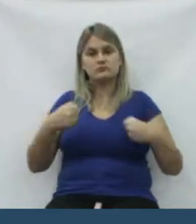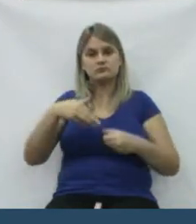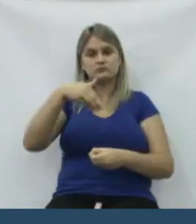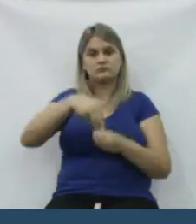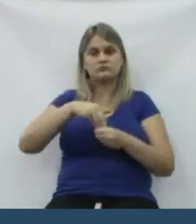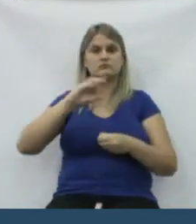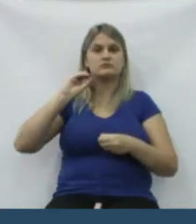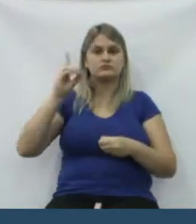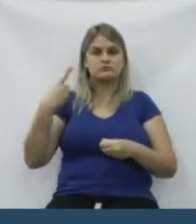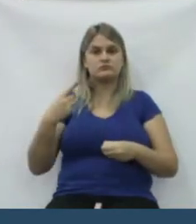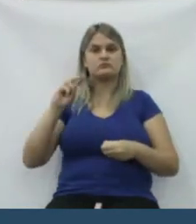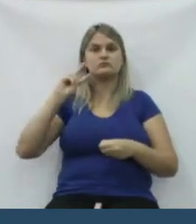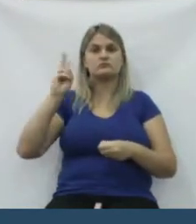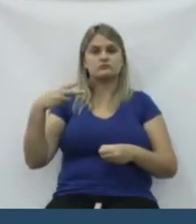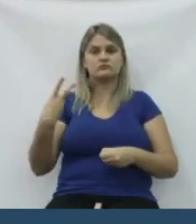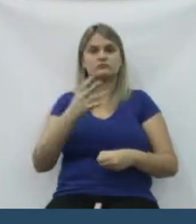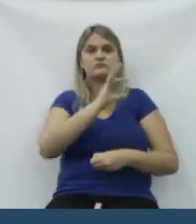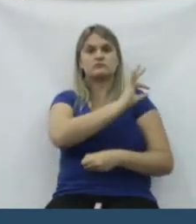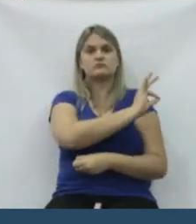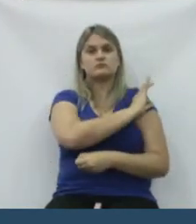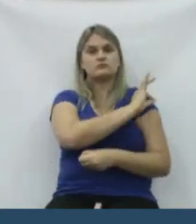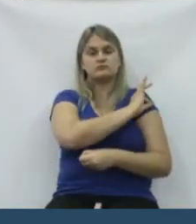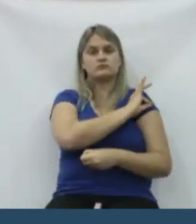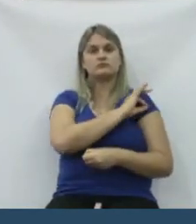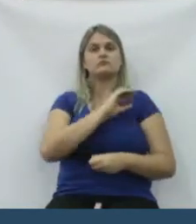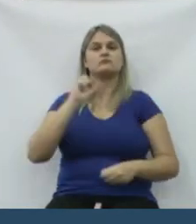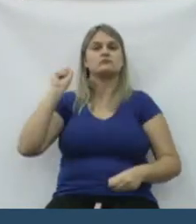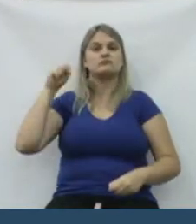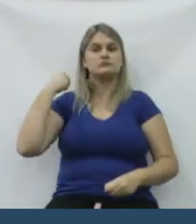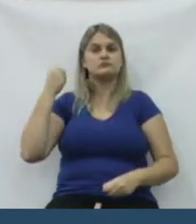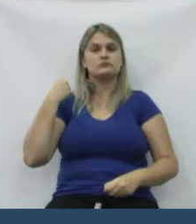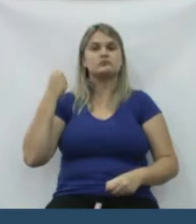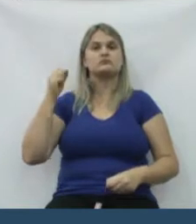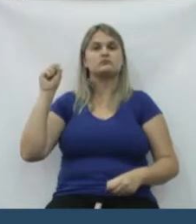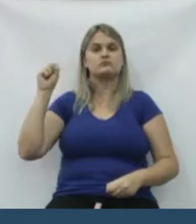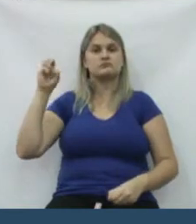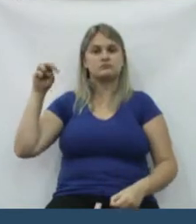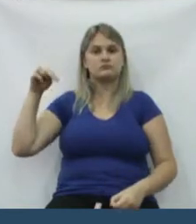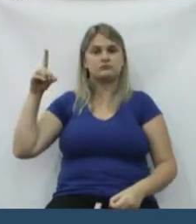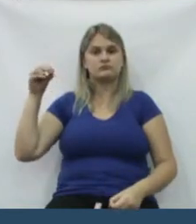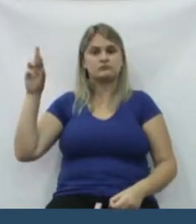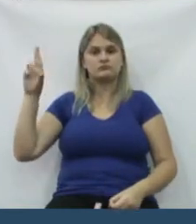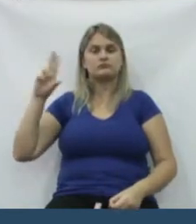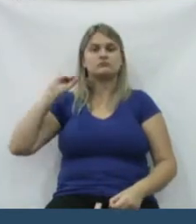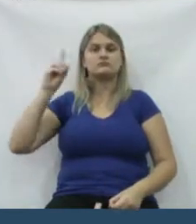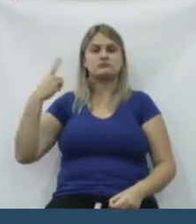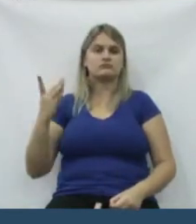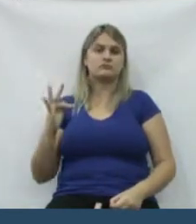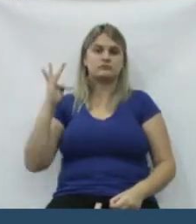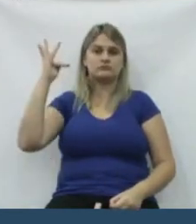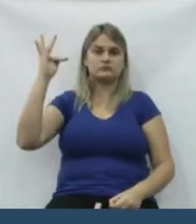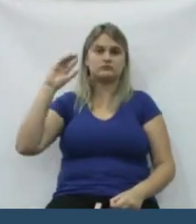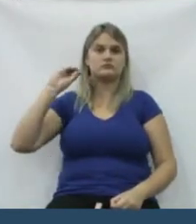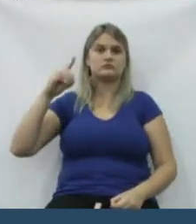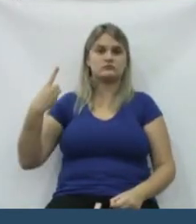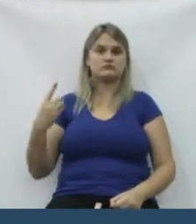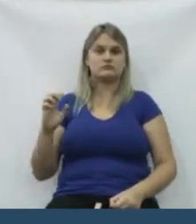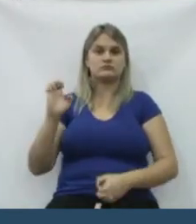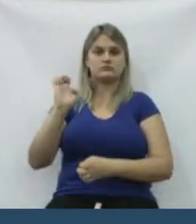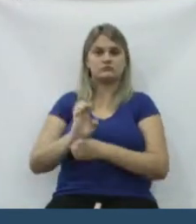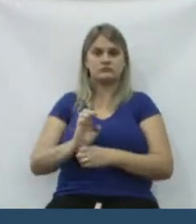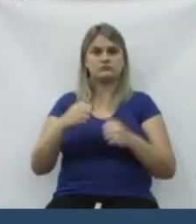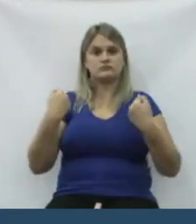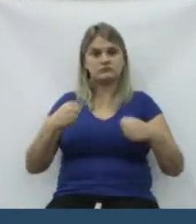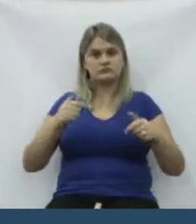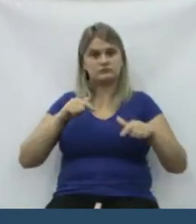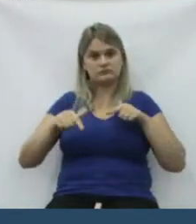O povo tem que eleger o deputado, vereador, o prefeito, o senador, o deputado federal, o deputado